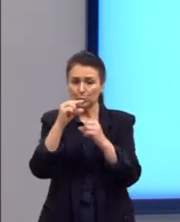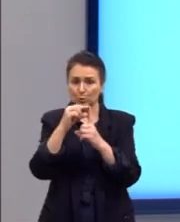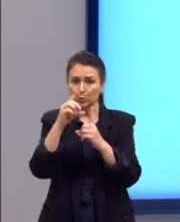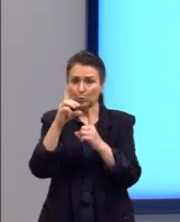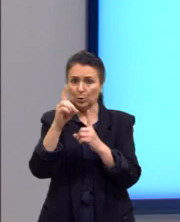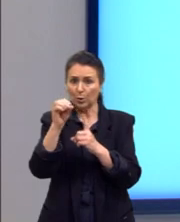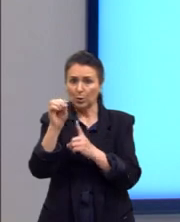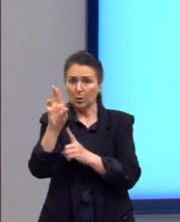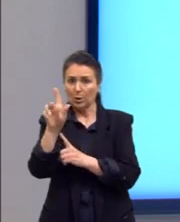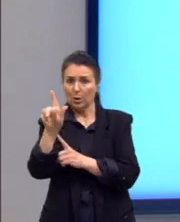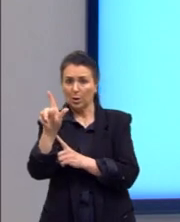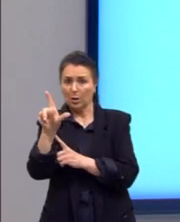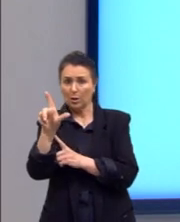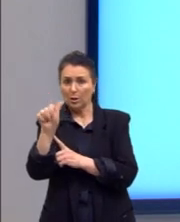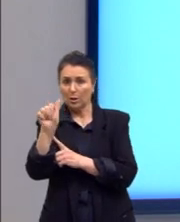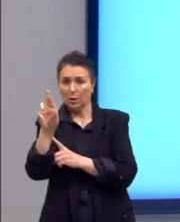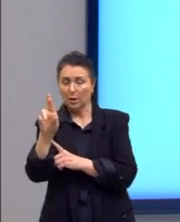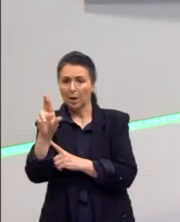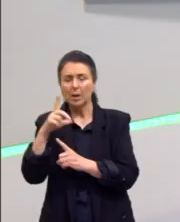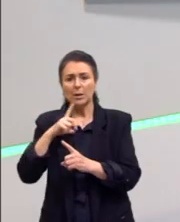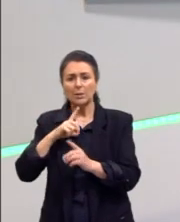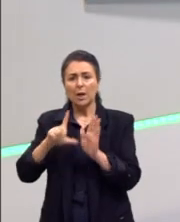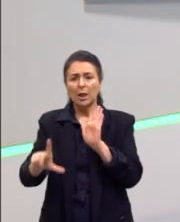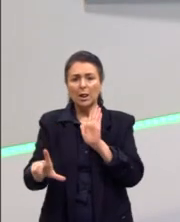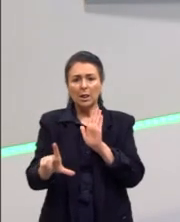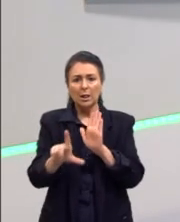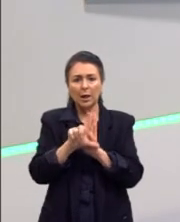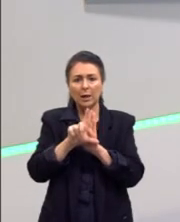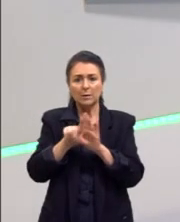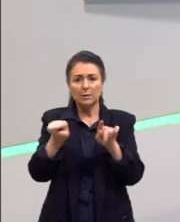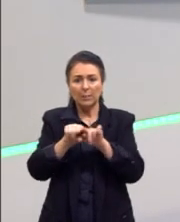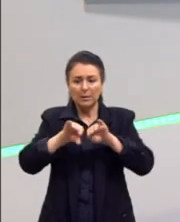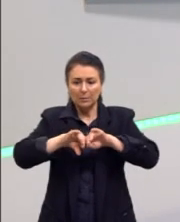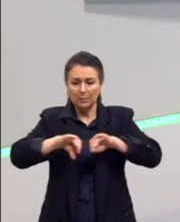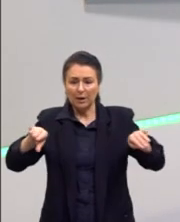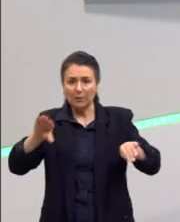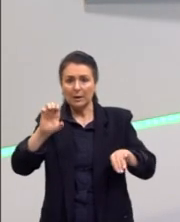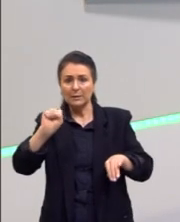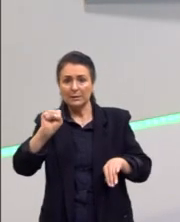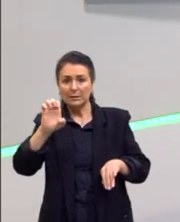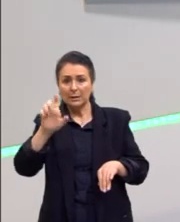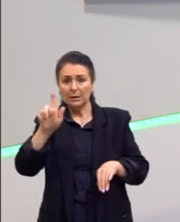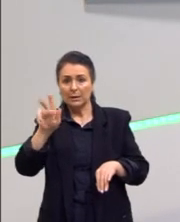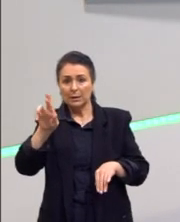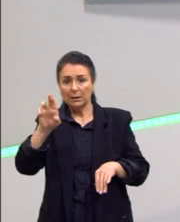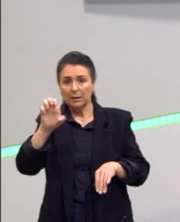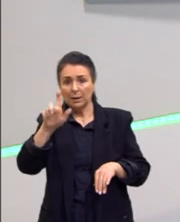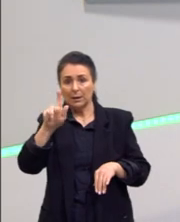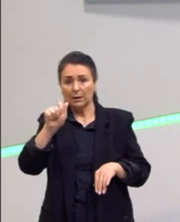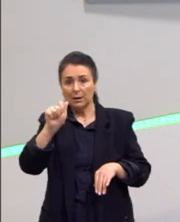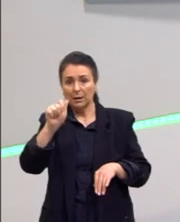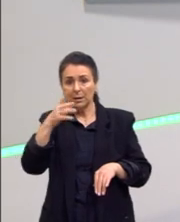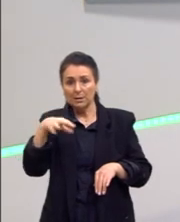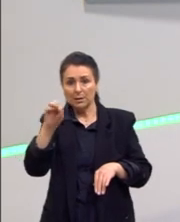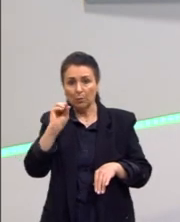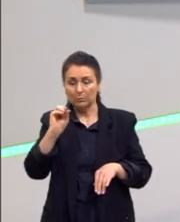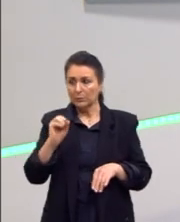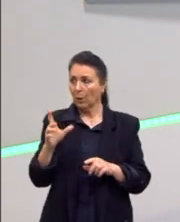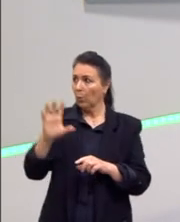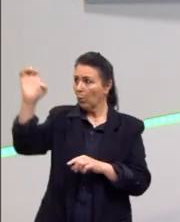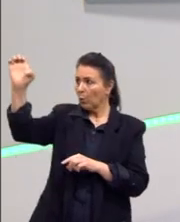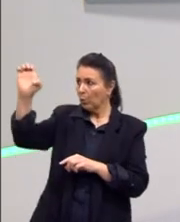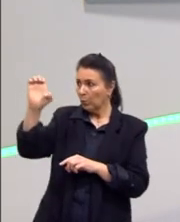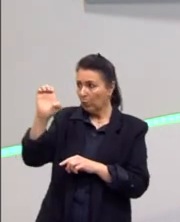também, se tem a imposição de leis de segregação racial. Quer dizer o quê? O europeu foi lá, dominou,